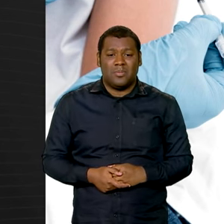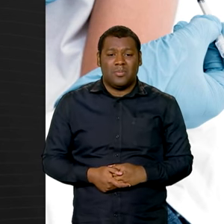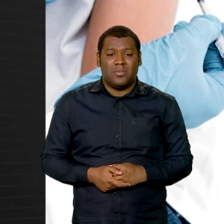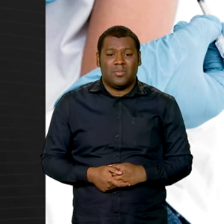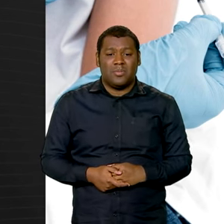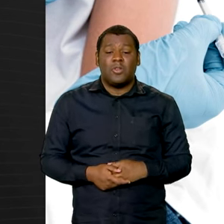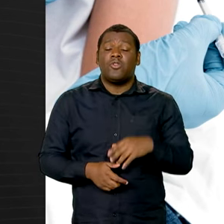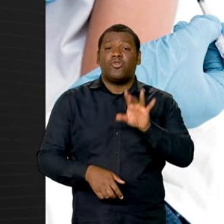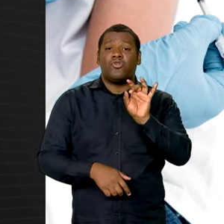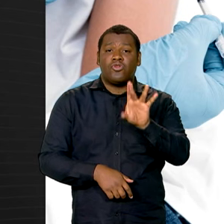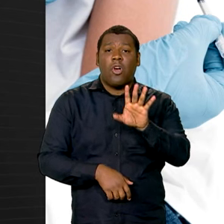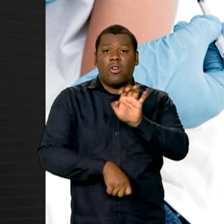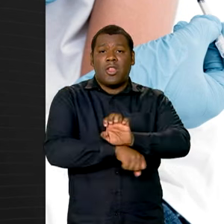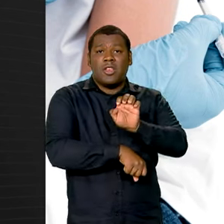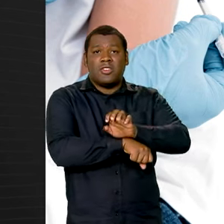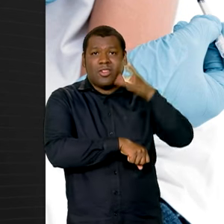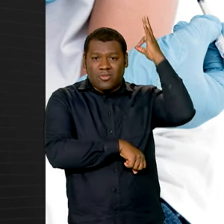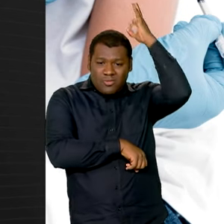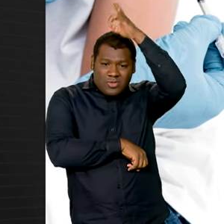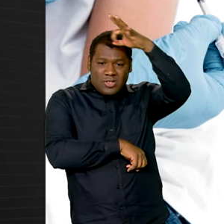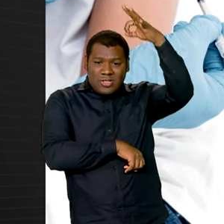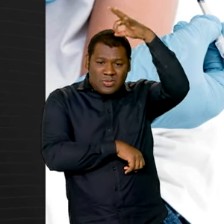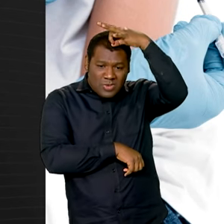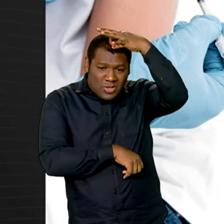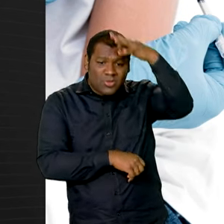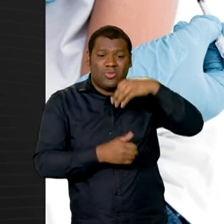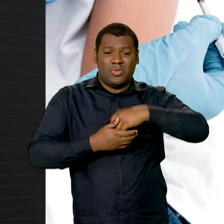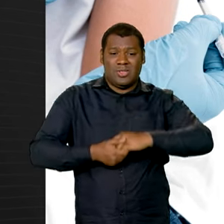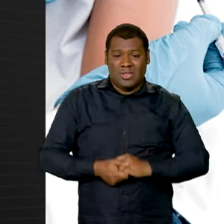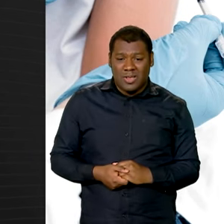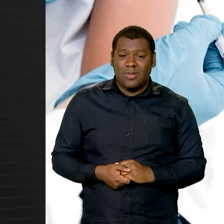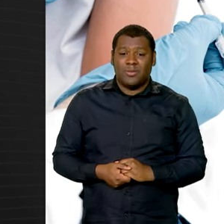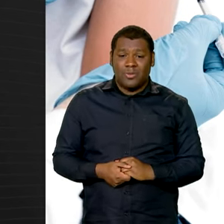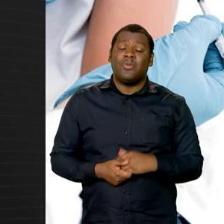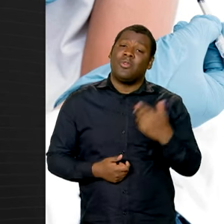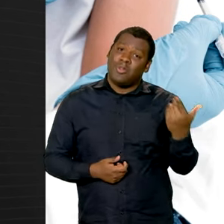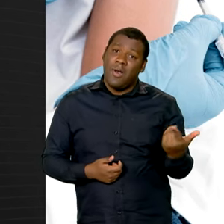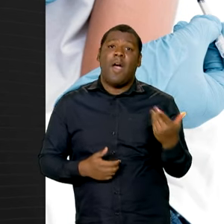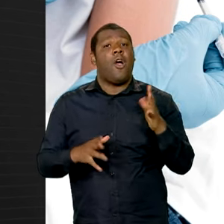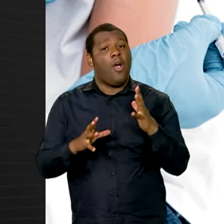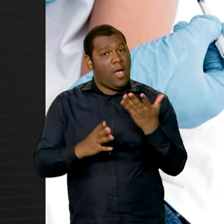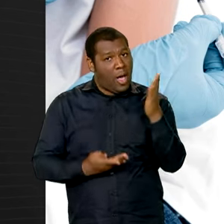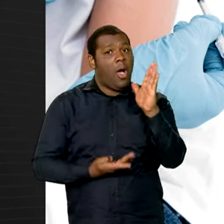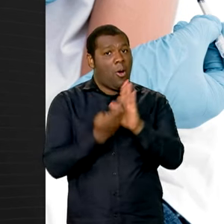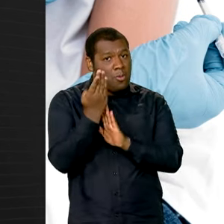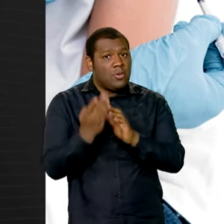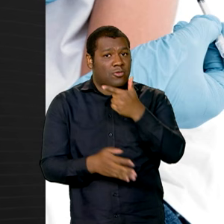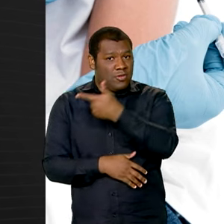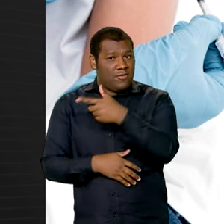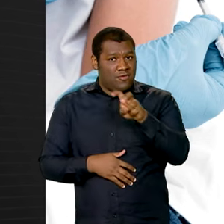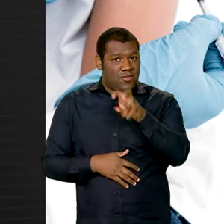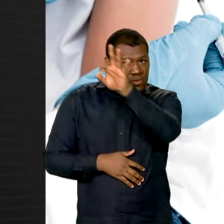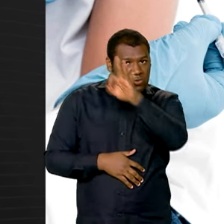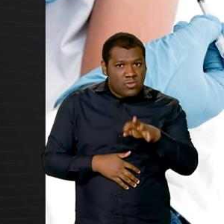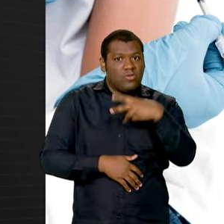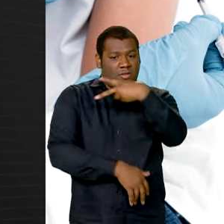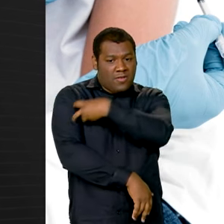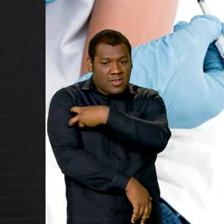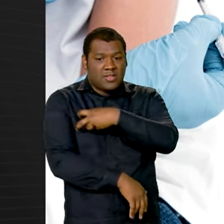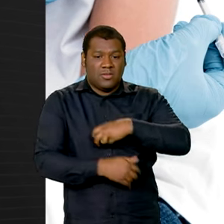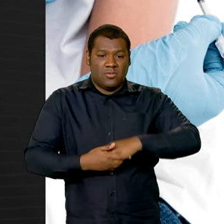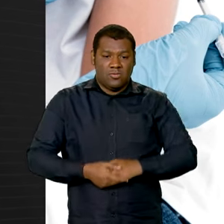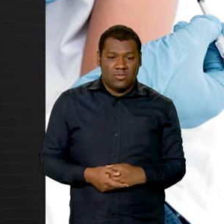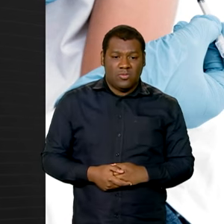apenas o Espírito Santo atingiu uma cobertura superior a 25% do público-alvo. No estado,